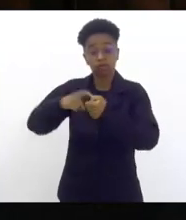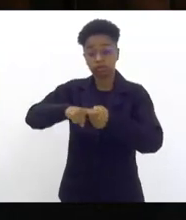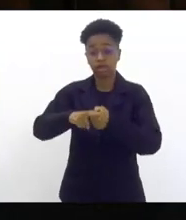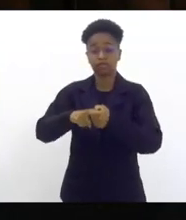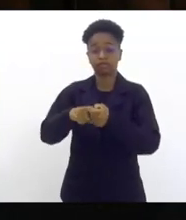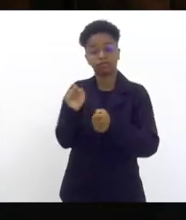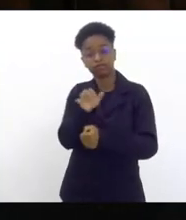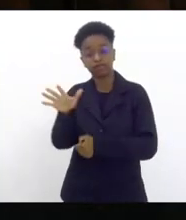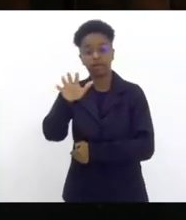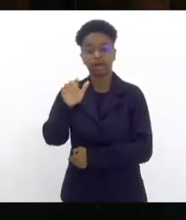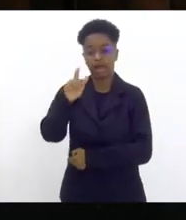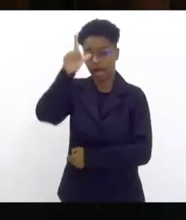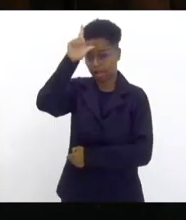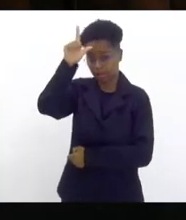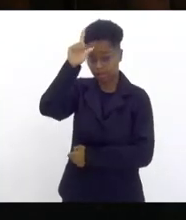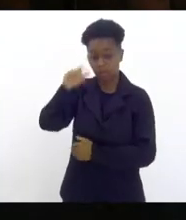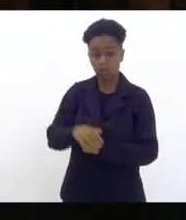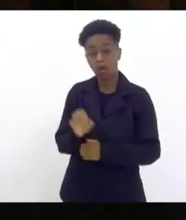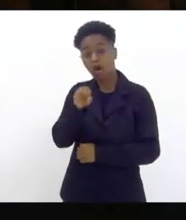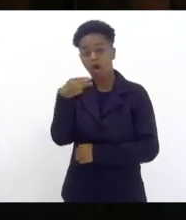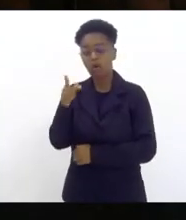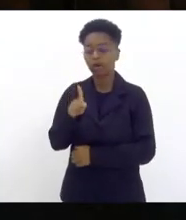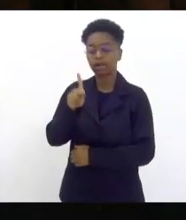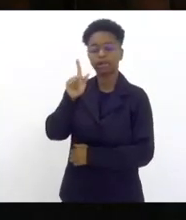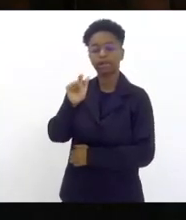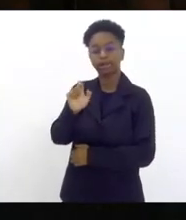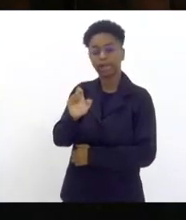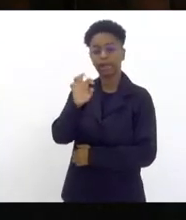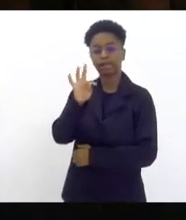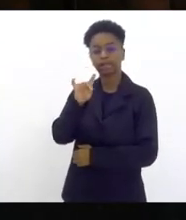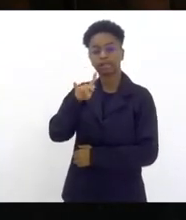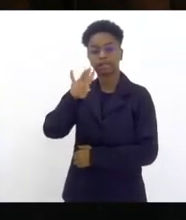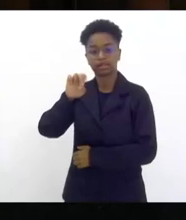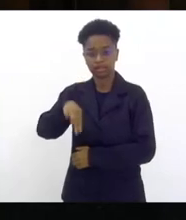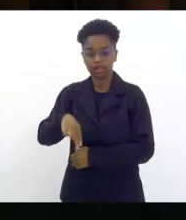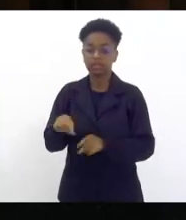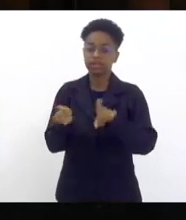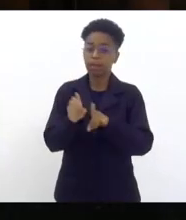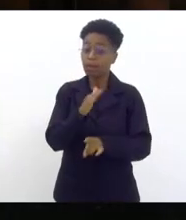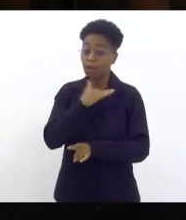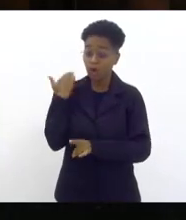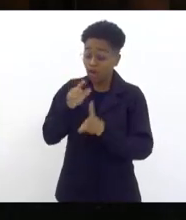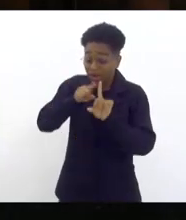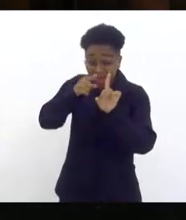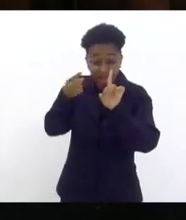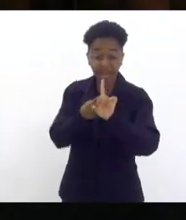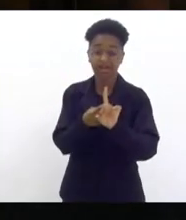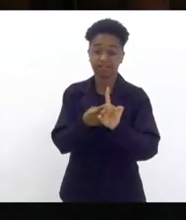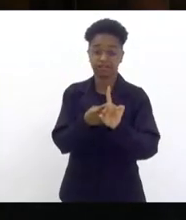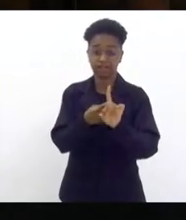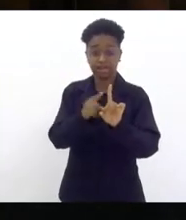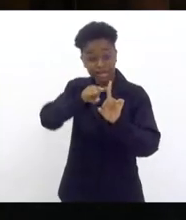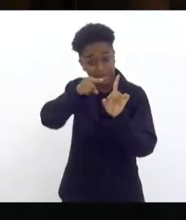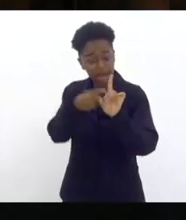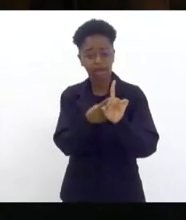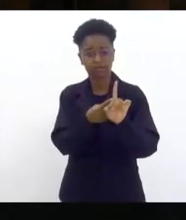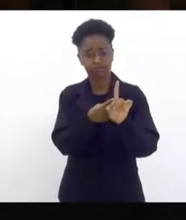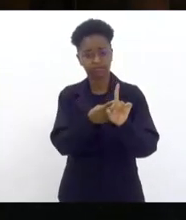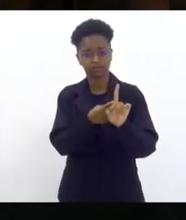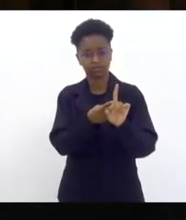Alemão ou mesmo a Kathleen Romeu que foi assassinada grávida grávida